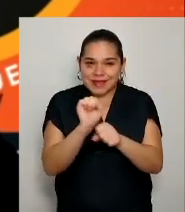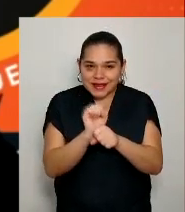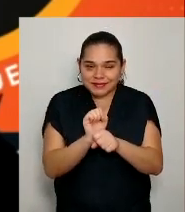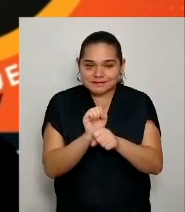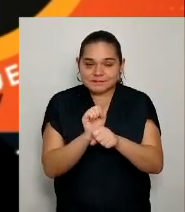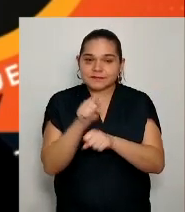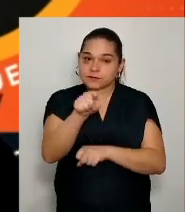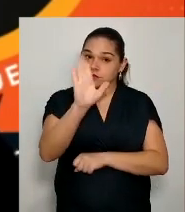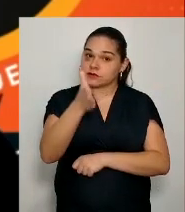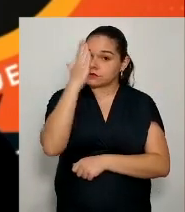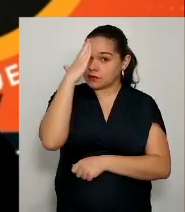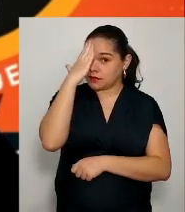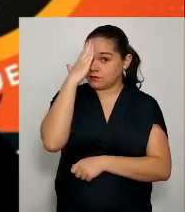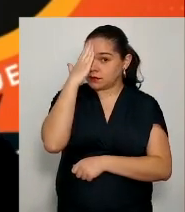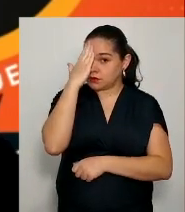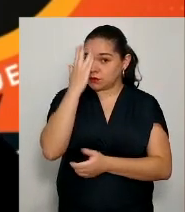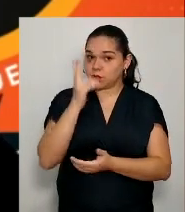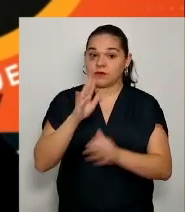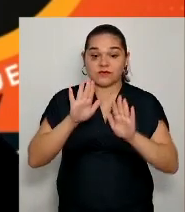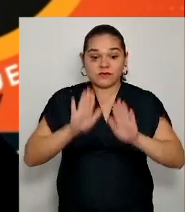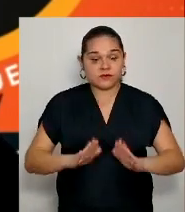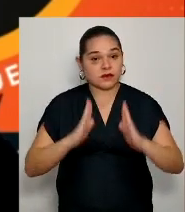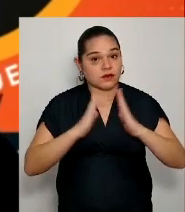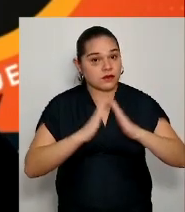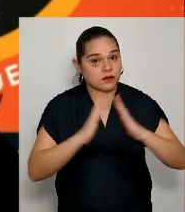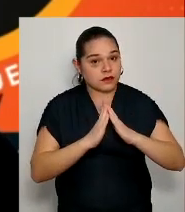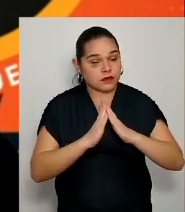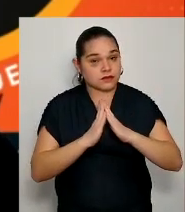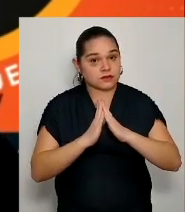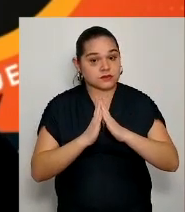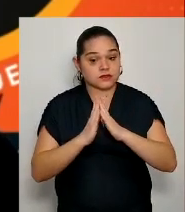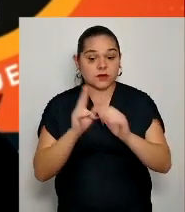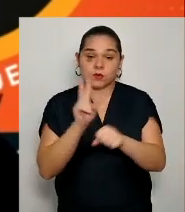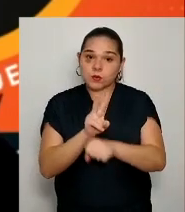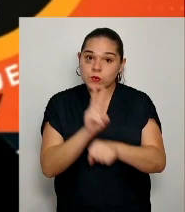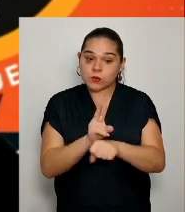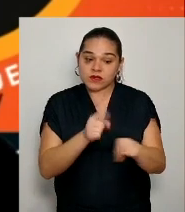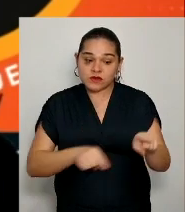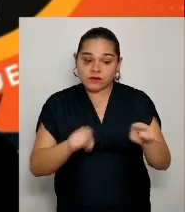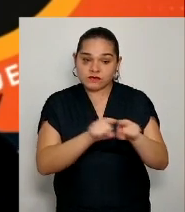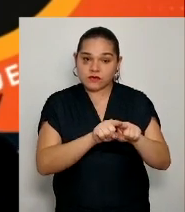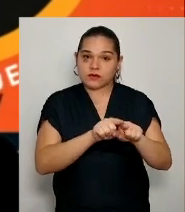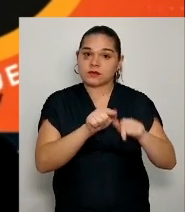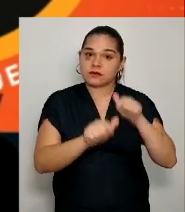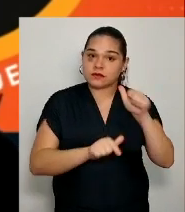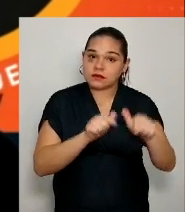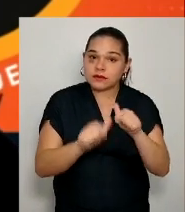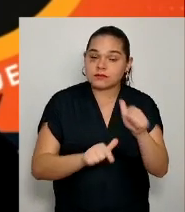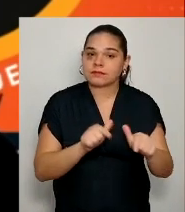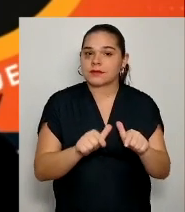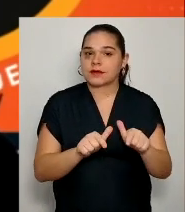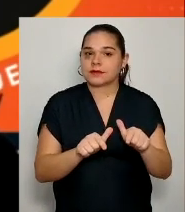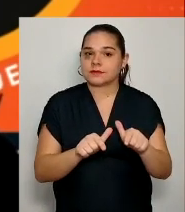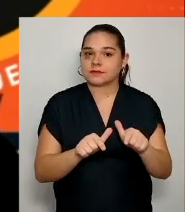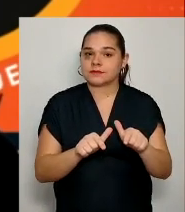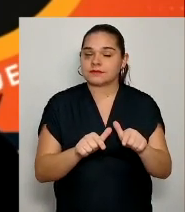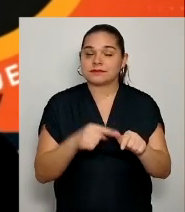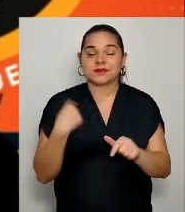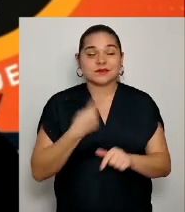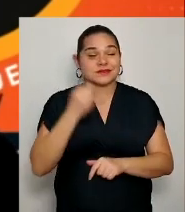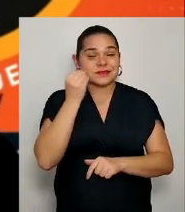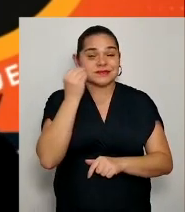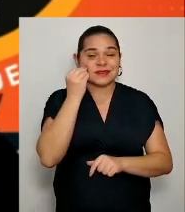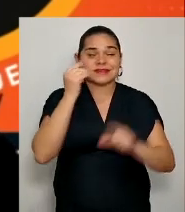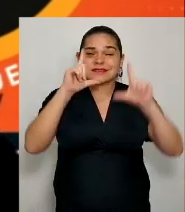tomar os cuidados com o retorno ao trabalho, para que a gente diminua esse pico que